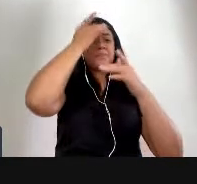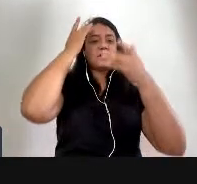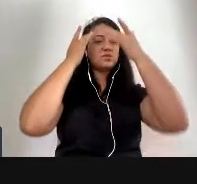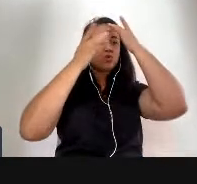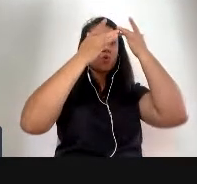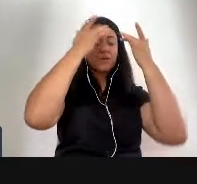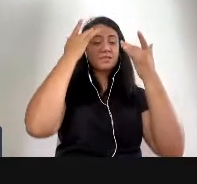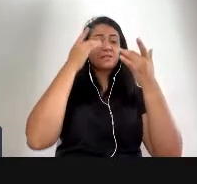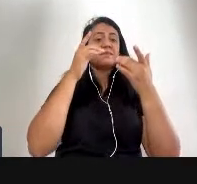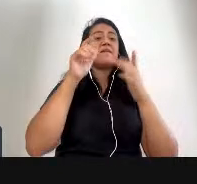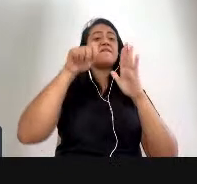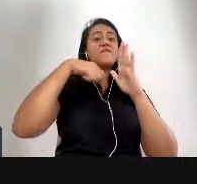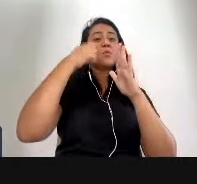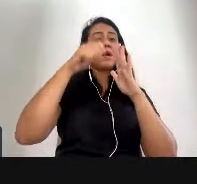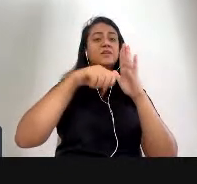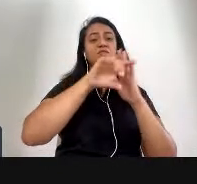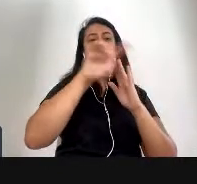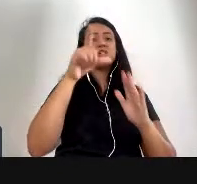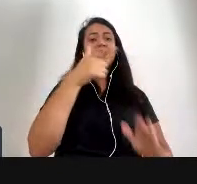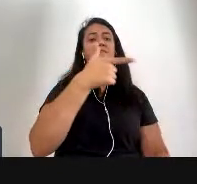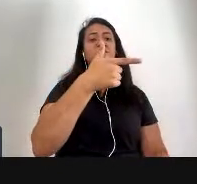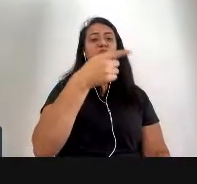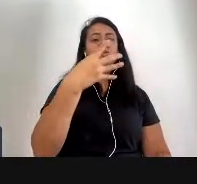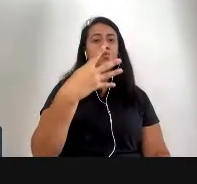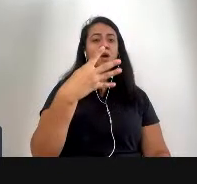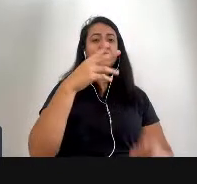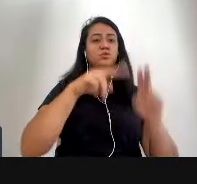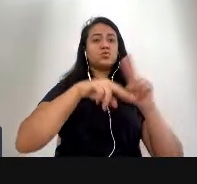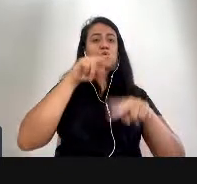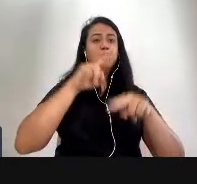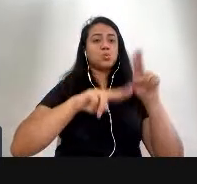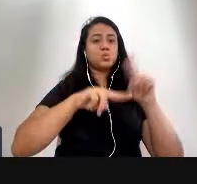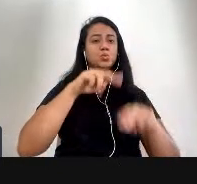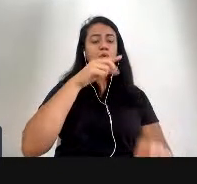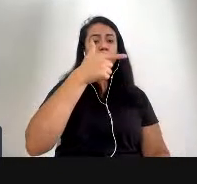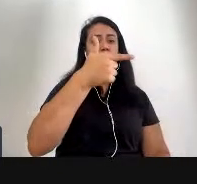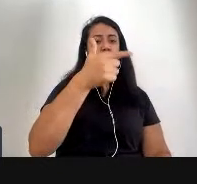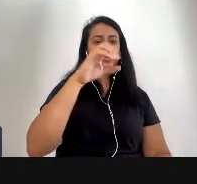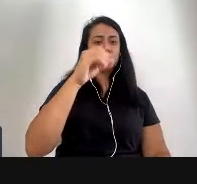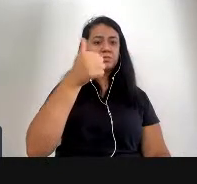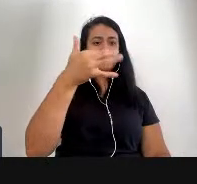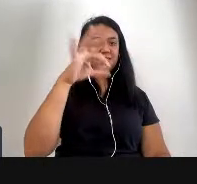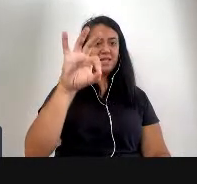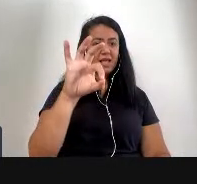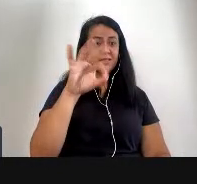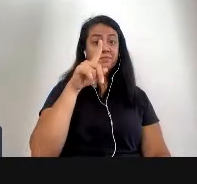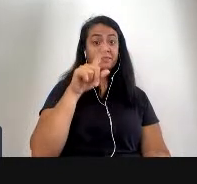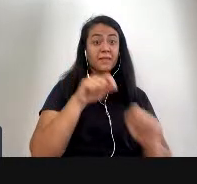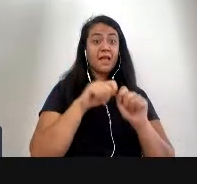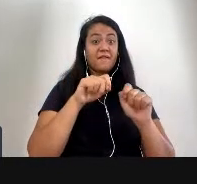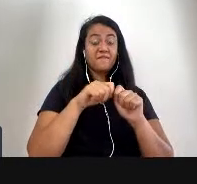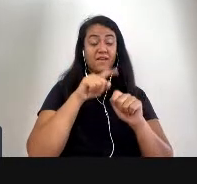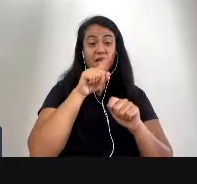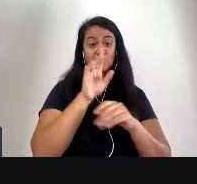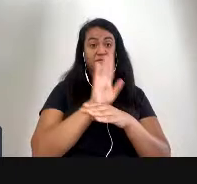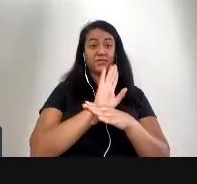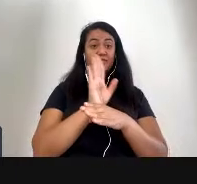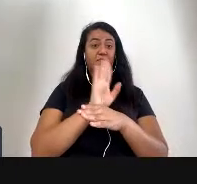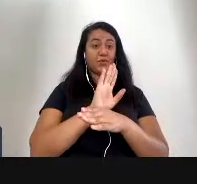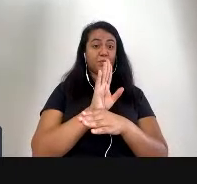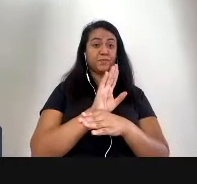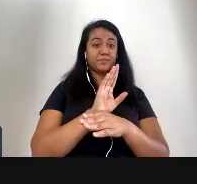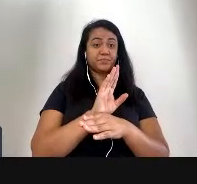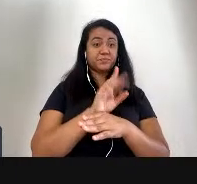né 24 horas no dia 24 de julho né ele monta esse filme a produção foi do Rio de Scott